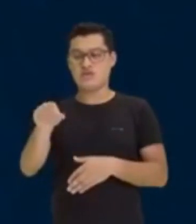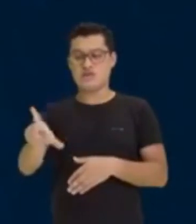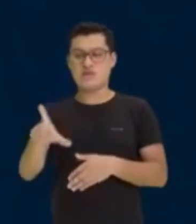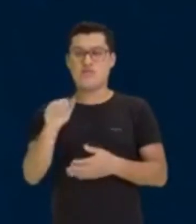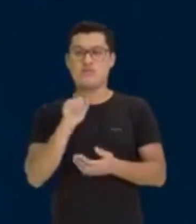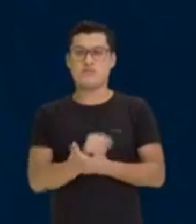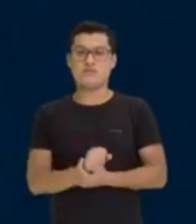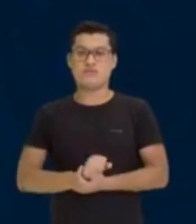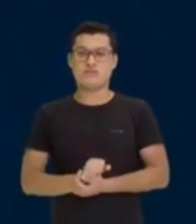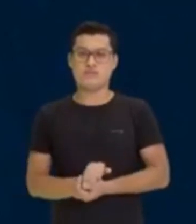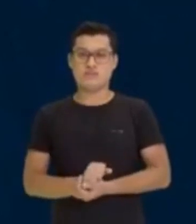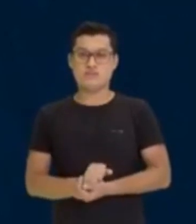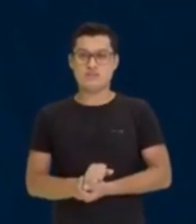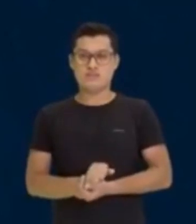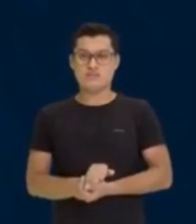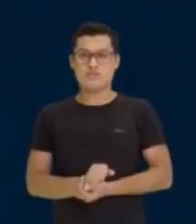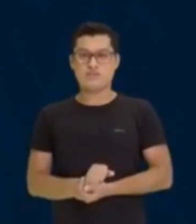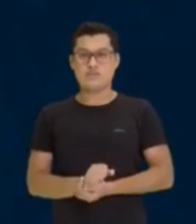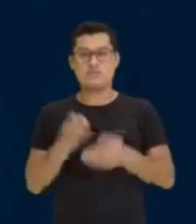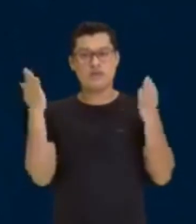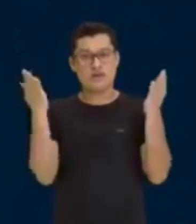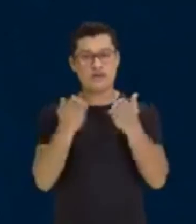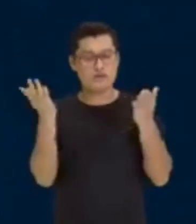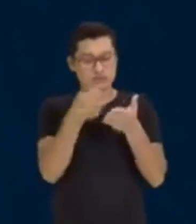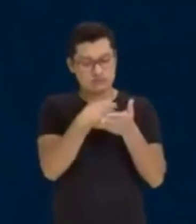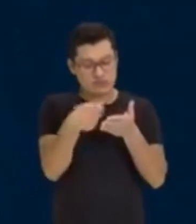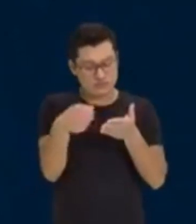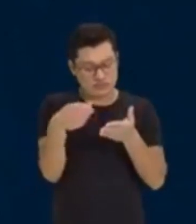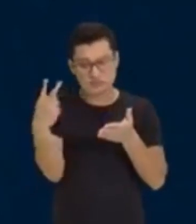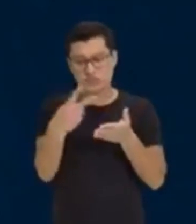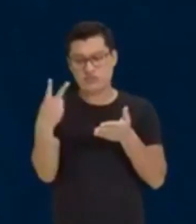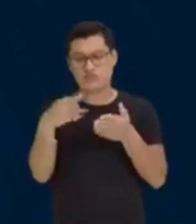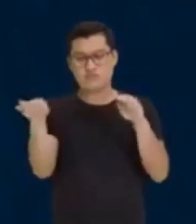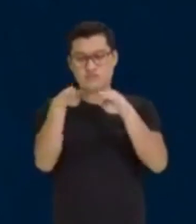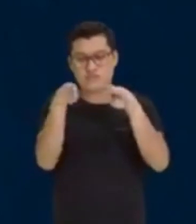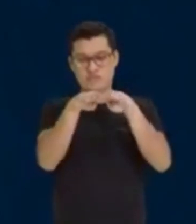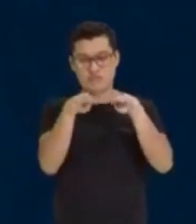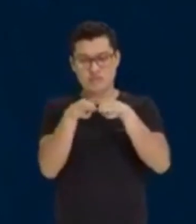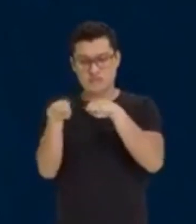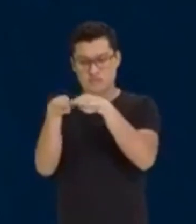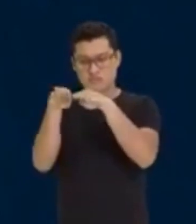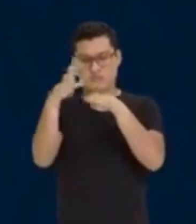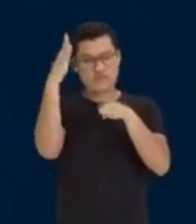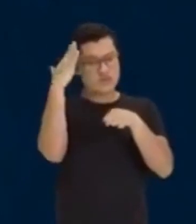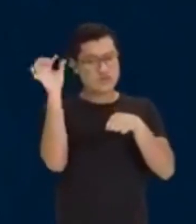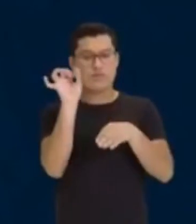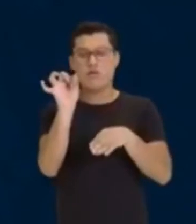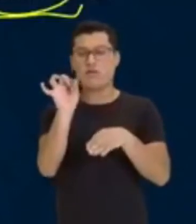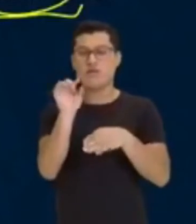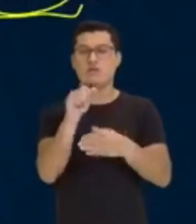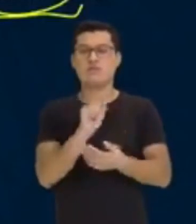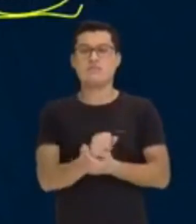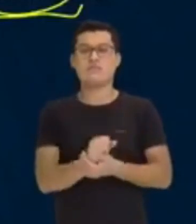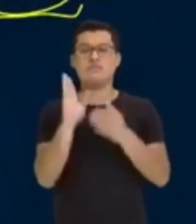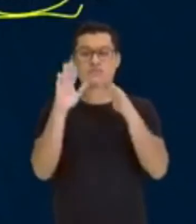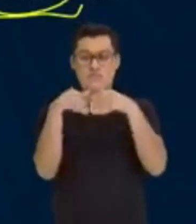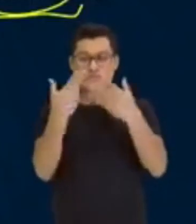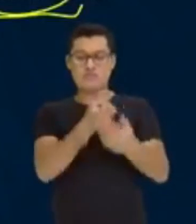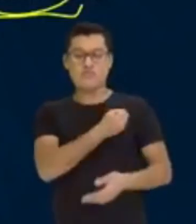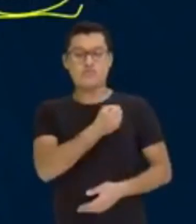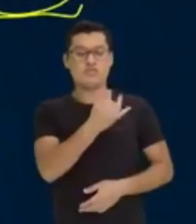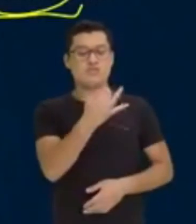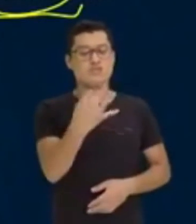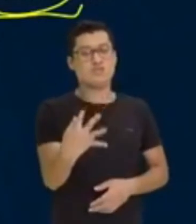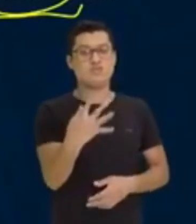Biodiesel. Tá bom? A gente só tem agora, já anotou as grandezas. Mas a só tem agora que saber o quê, pessoal? Saber quais são os valores.